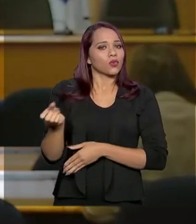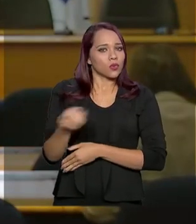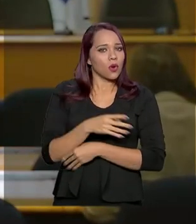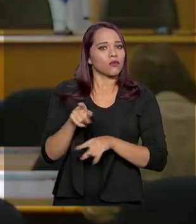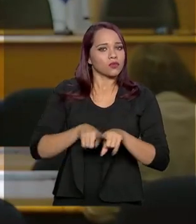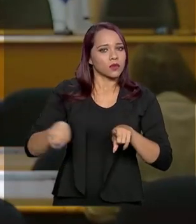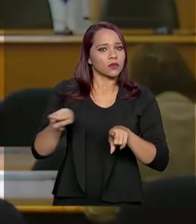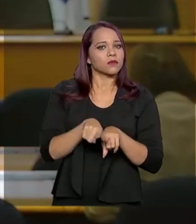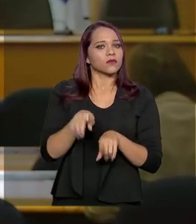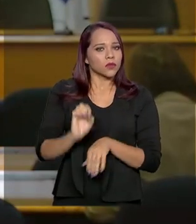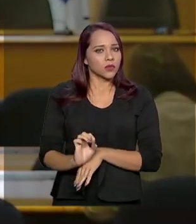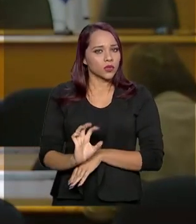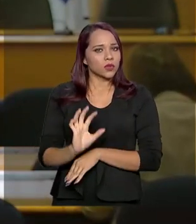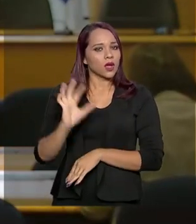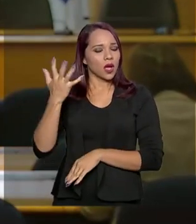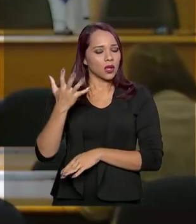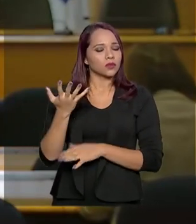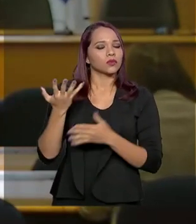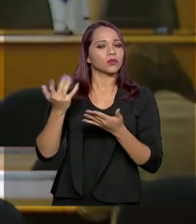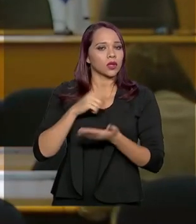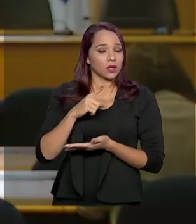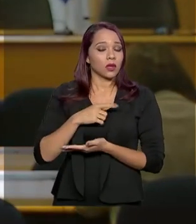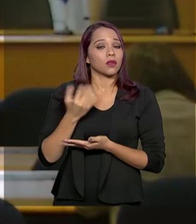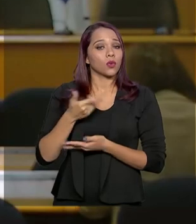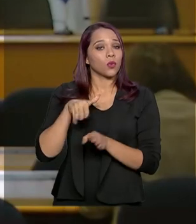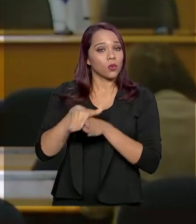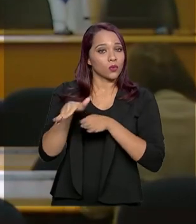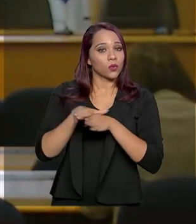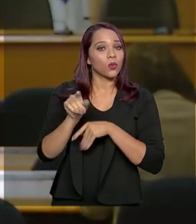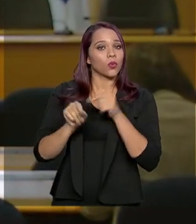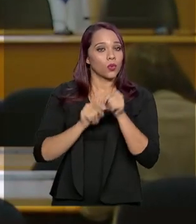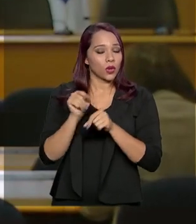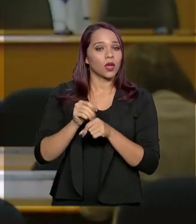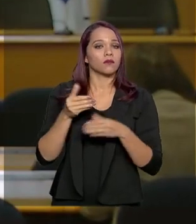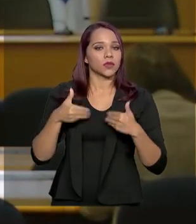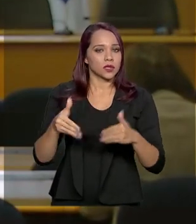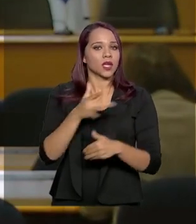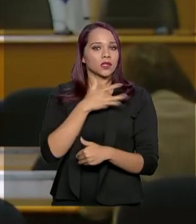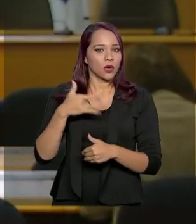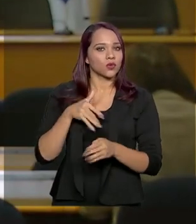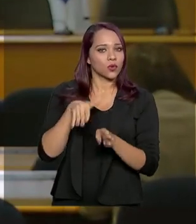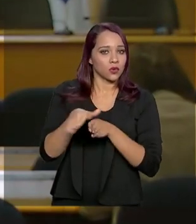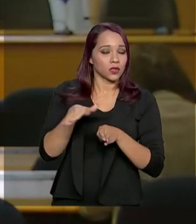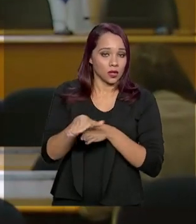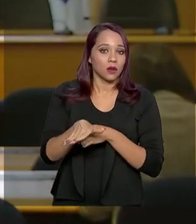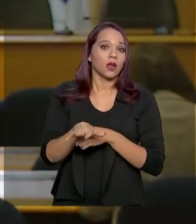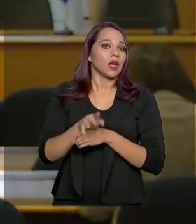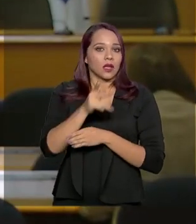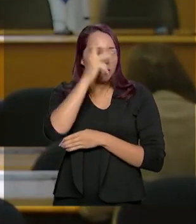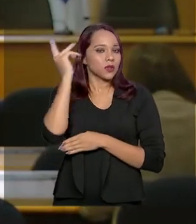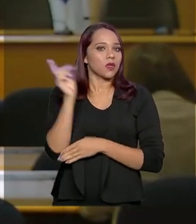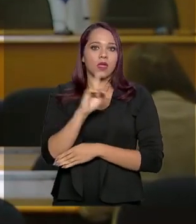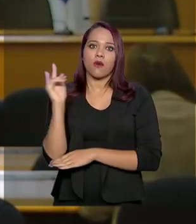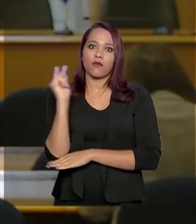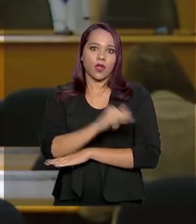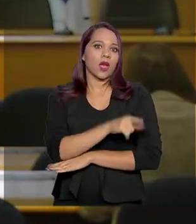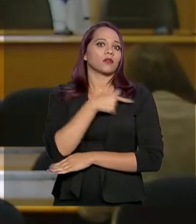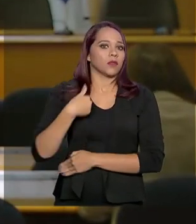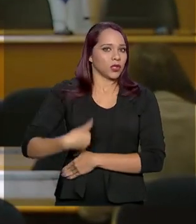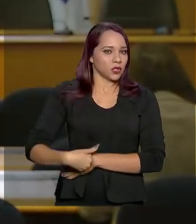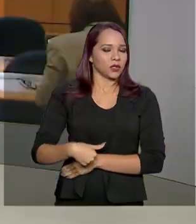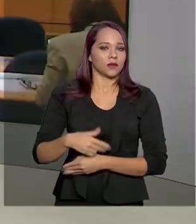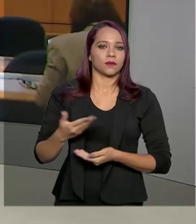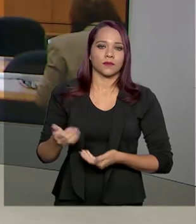dos casos reportados. E a recomendação do Ministério da Saúde é para que as pessoas não viajem para a China.